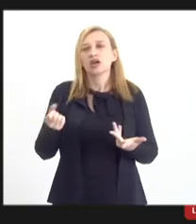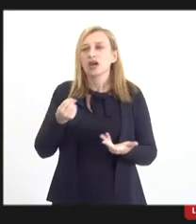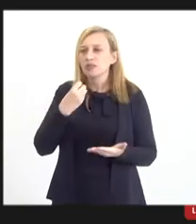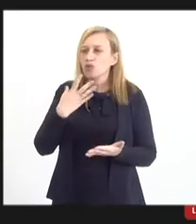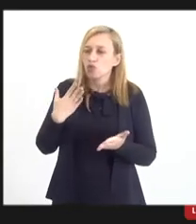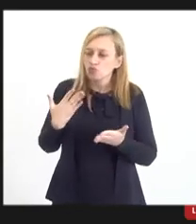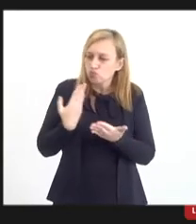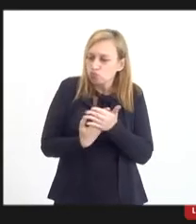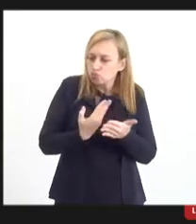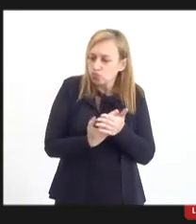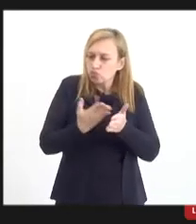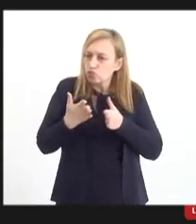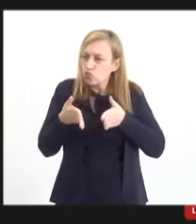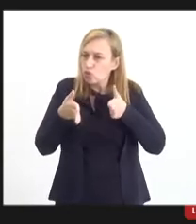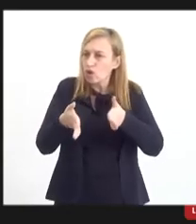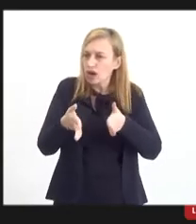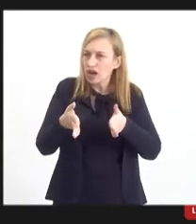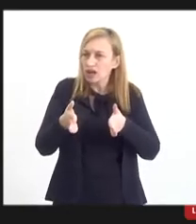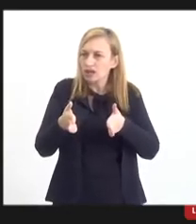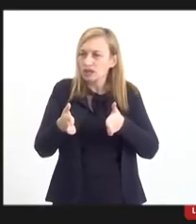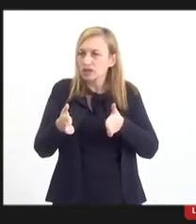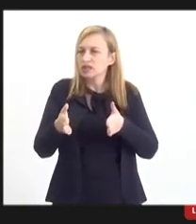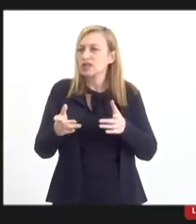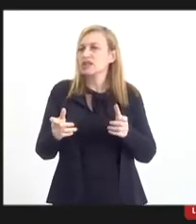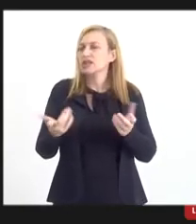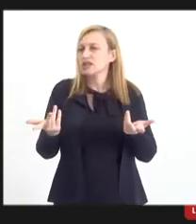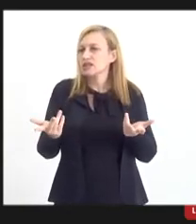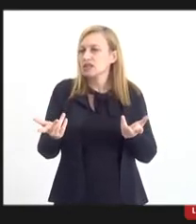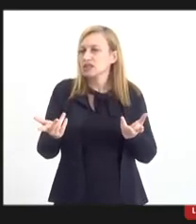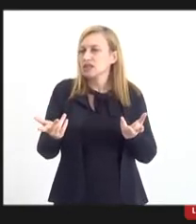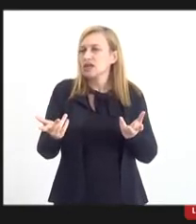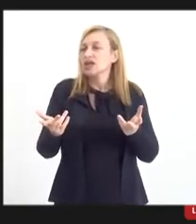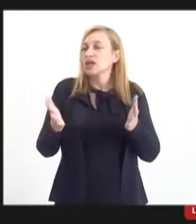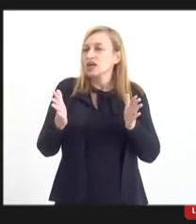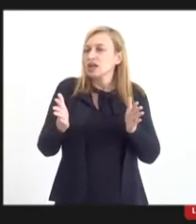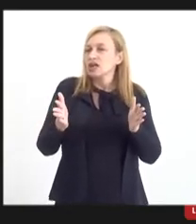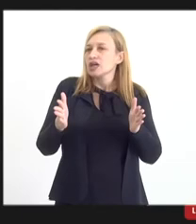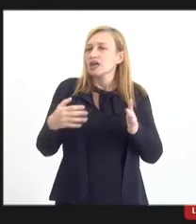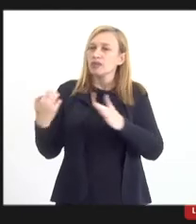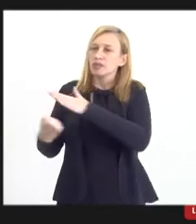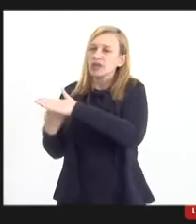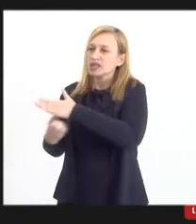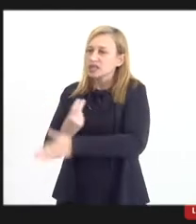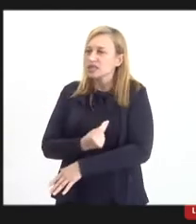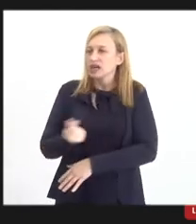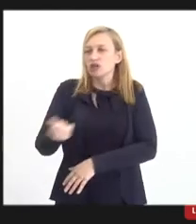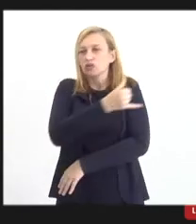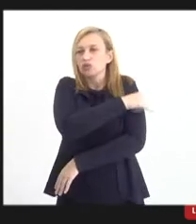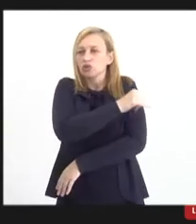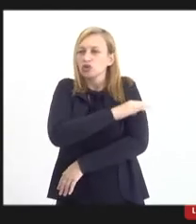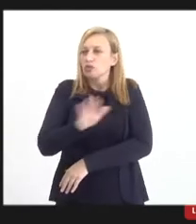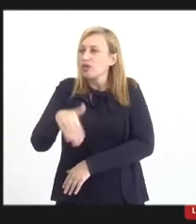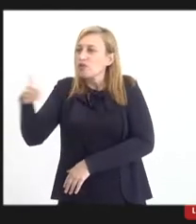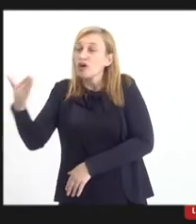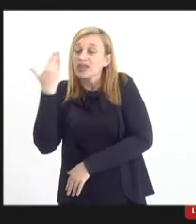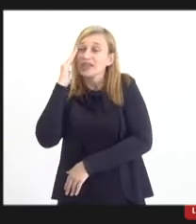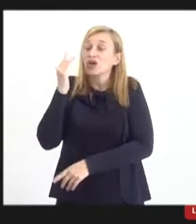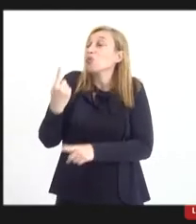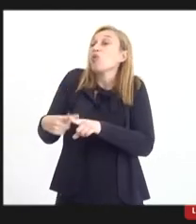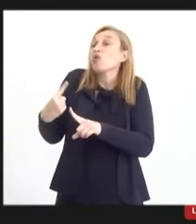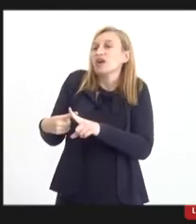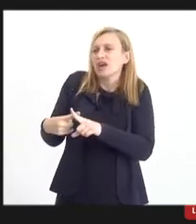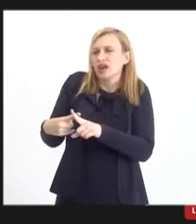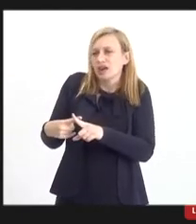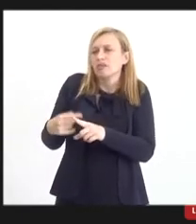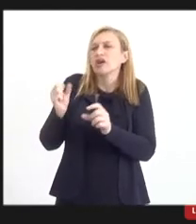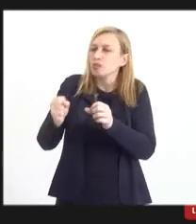focado nessa migração, empresas que saíram do Rio para fora e tentar entender os porquês, justamente para que a gente